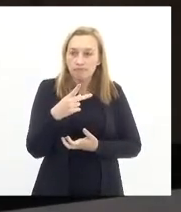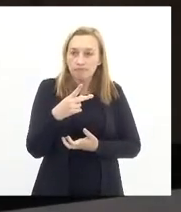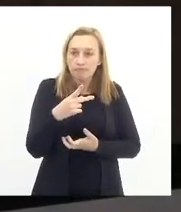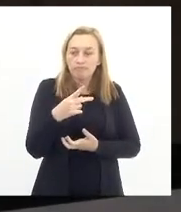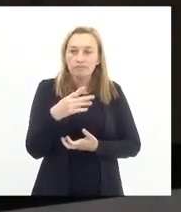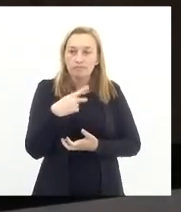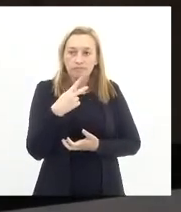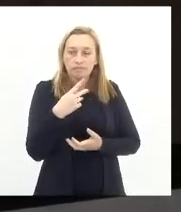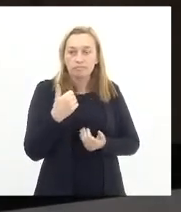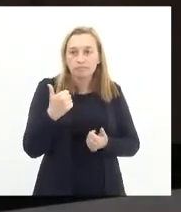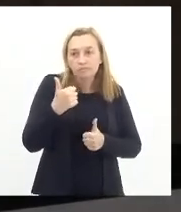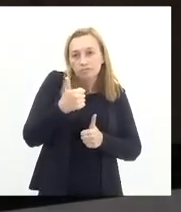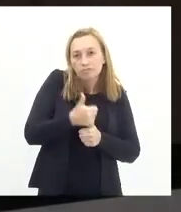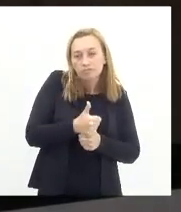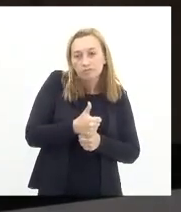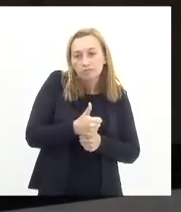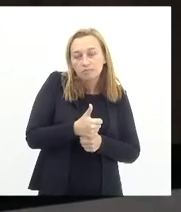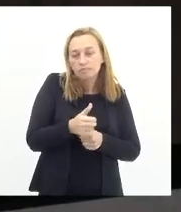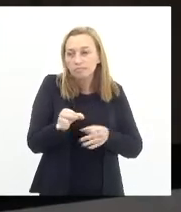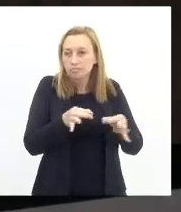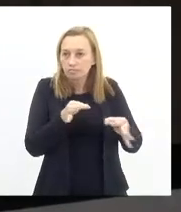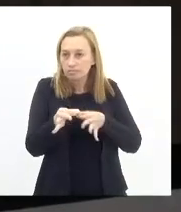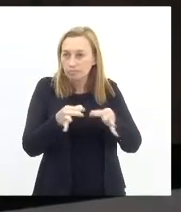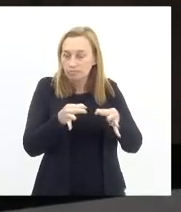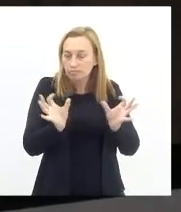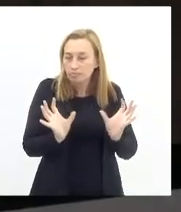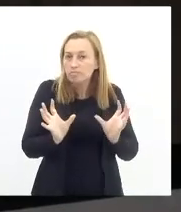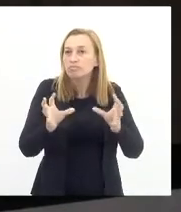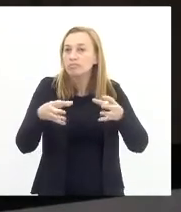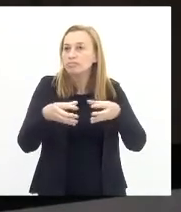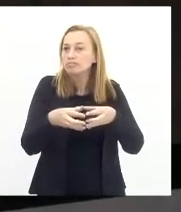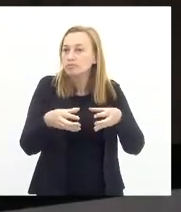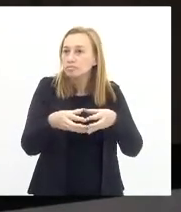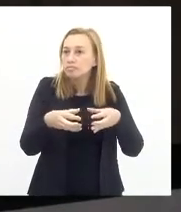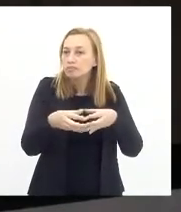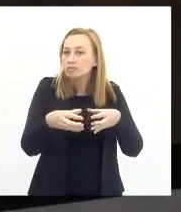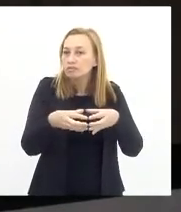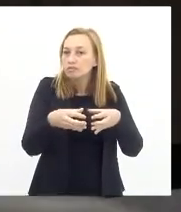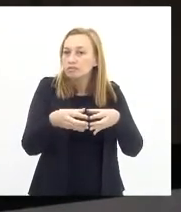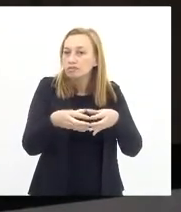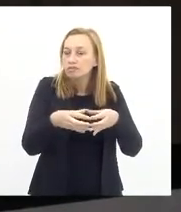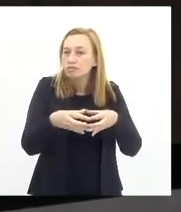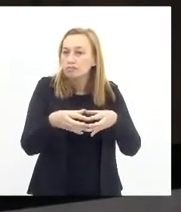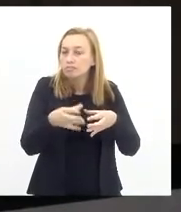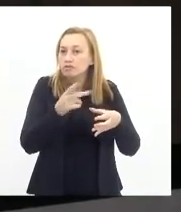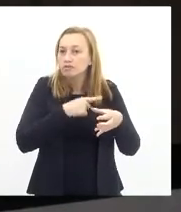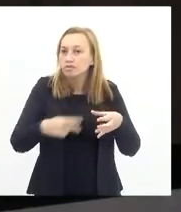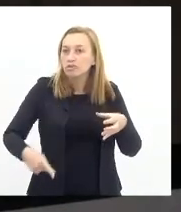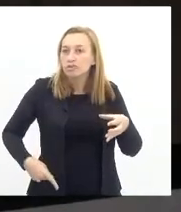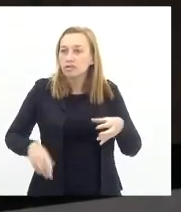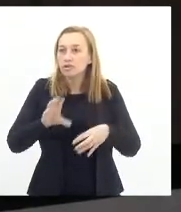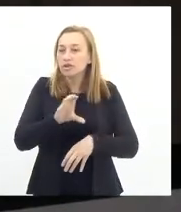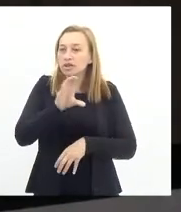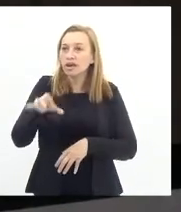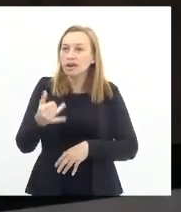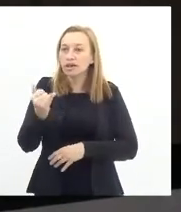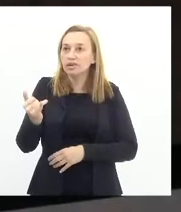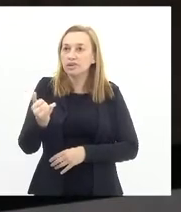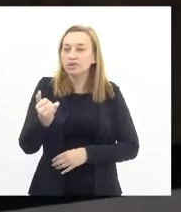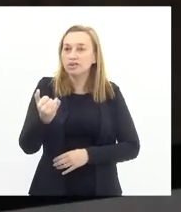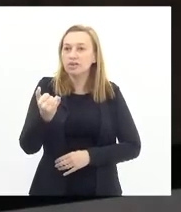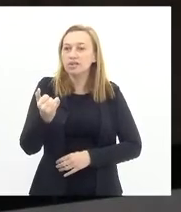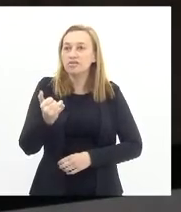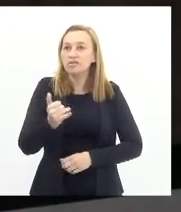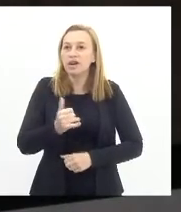sobre o substitutivo elaborado em conjunto com a presidência da CCJ então obrigado deputado Luiz Paulo era